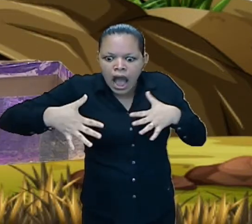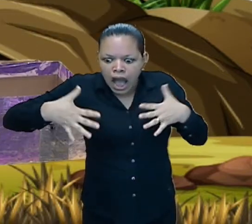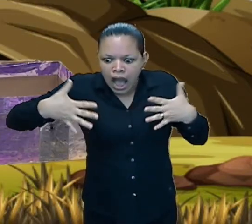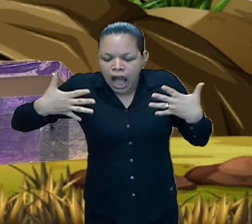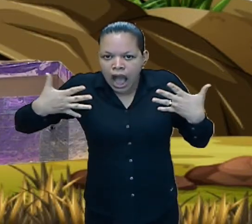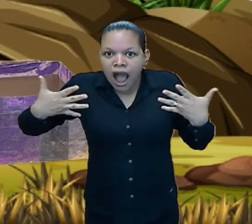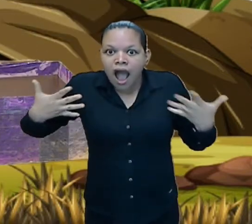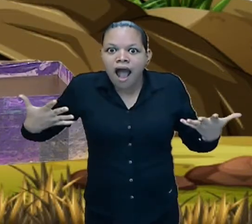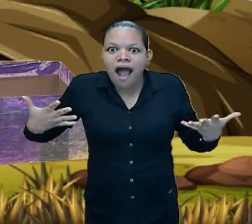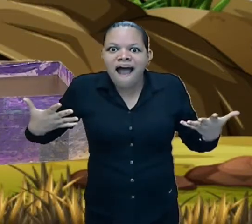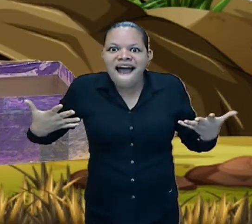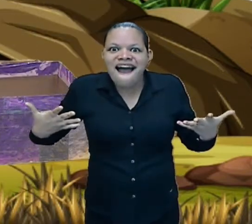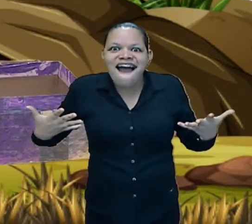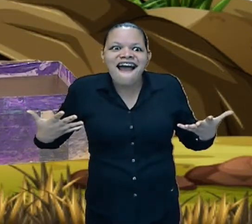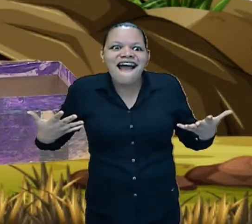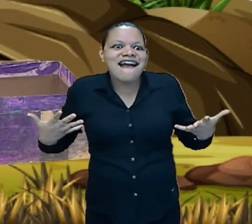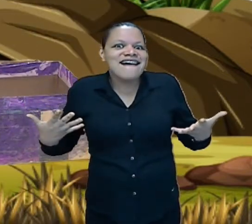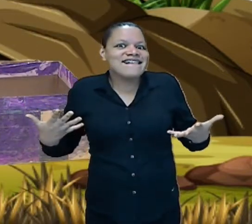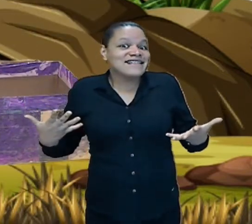saiu